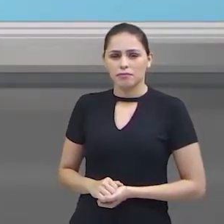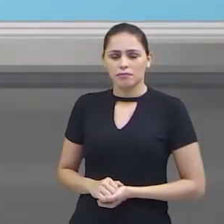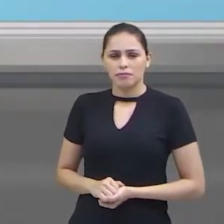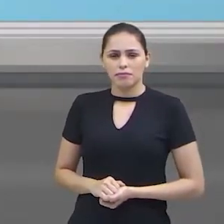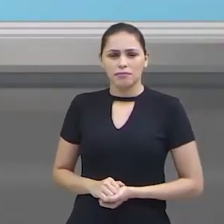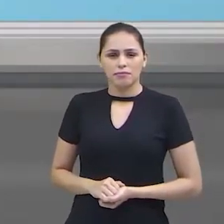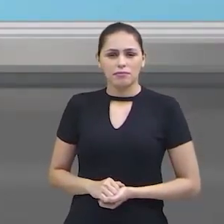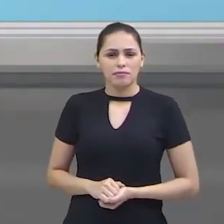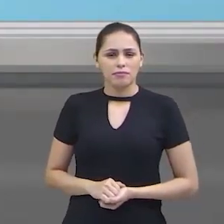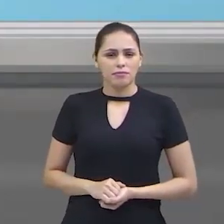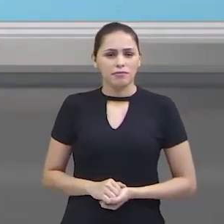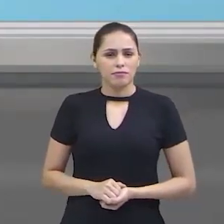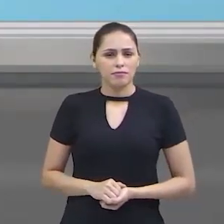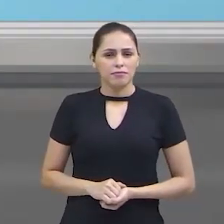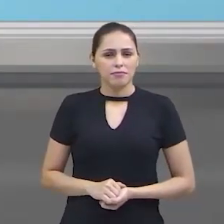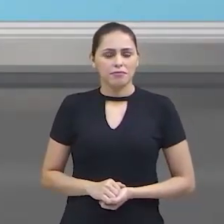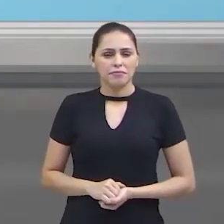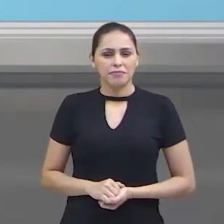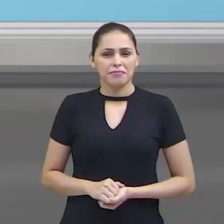Isso.